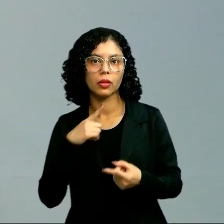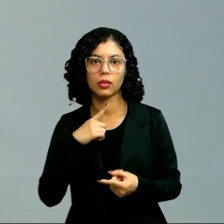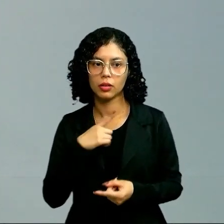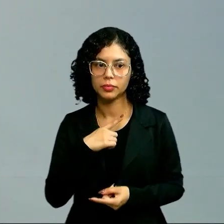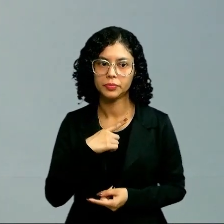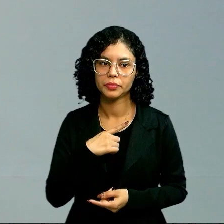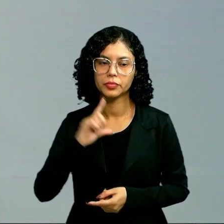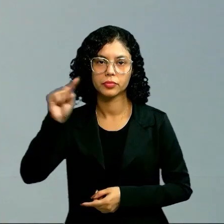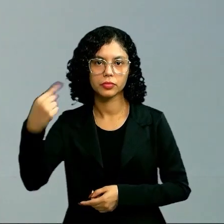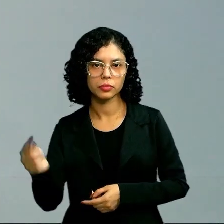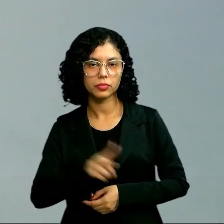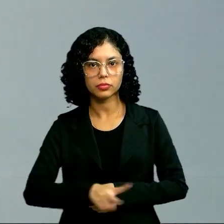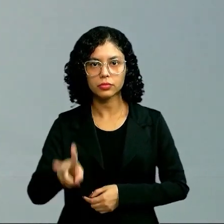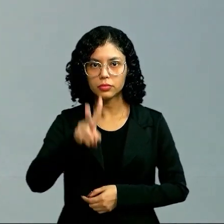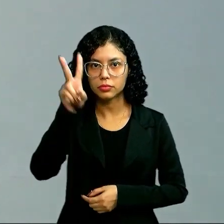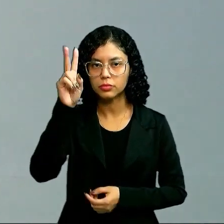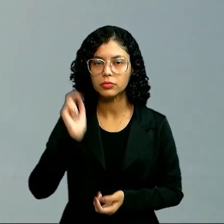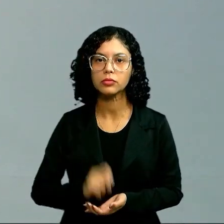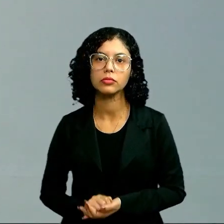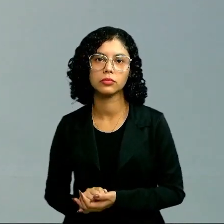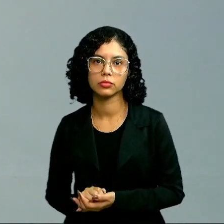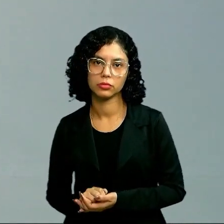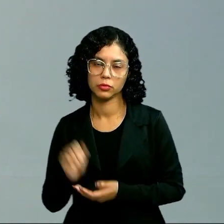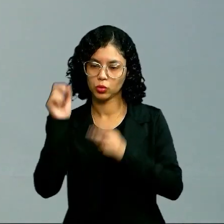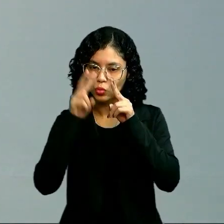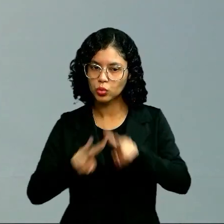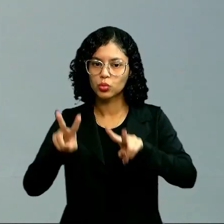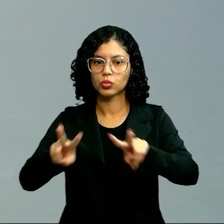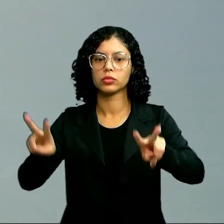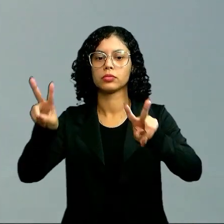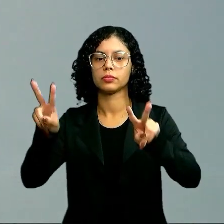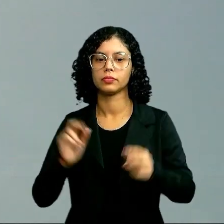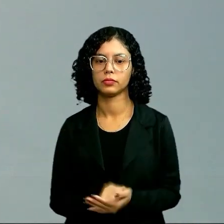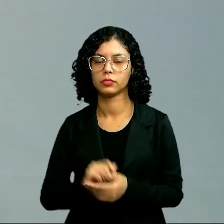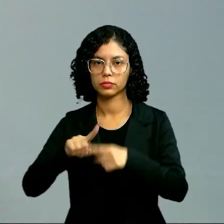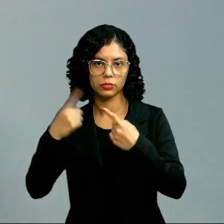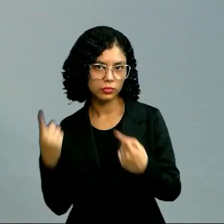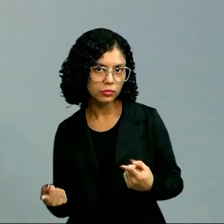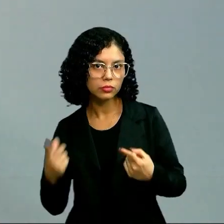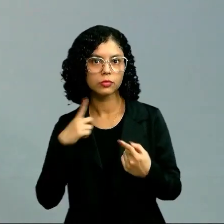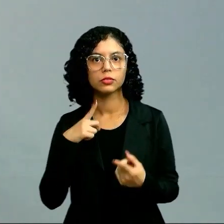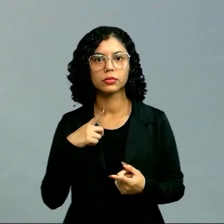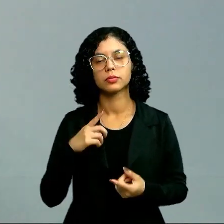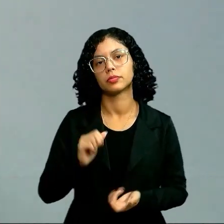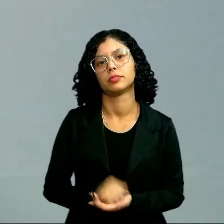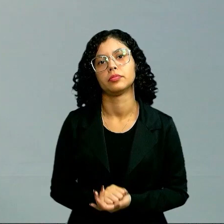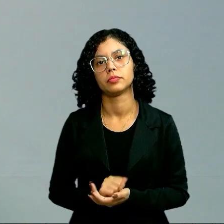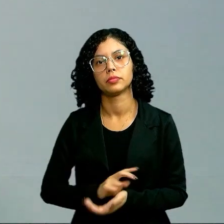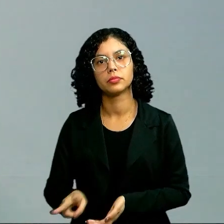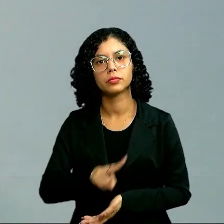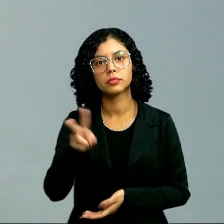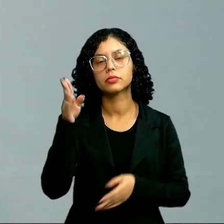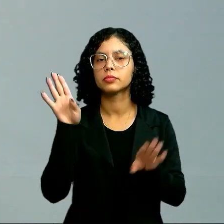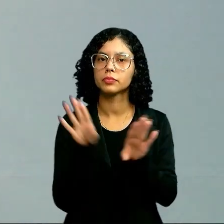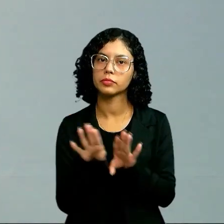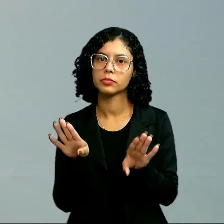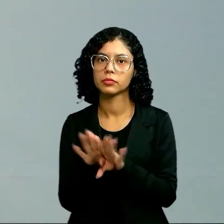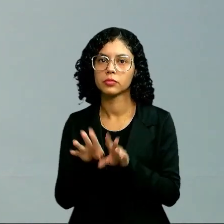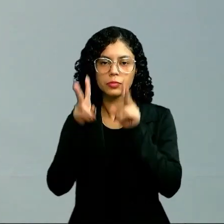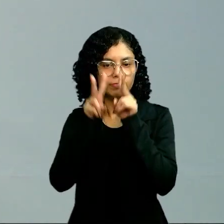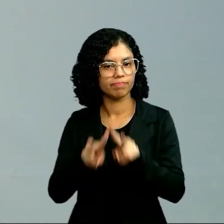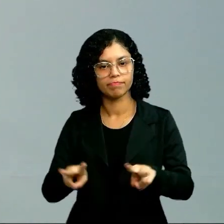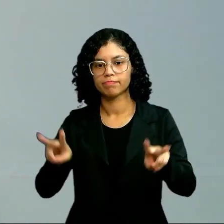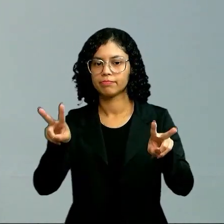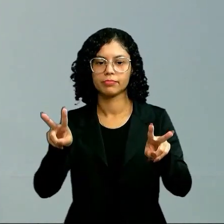Você tem aquele valor, tá? Visual, porém, você tem um valor que também não é